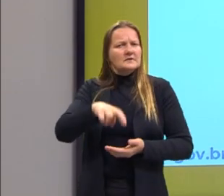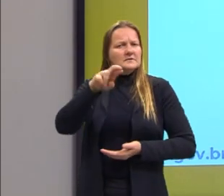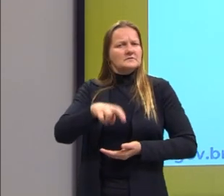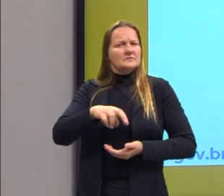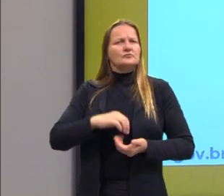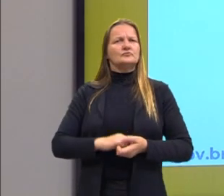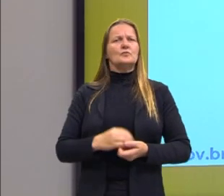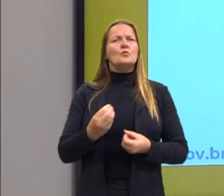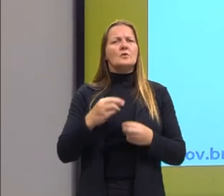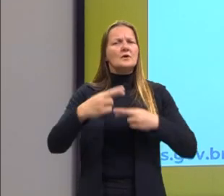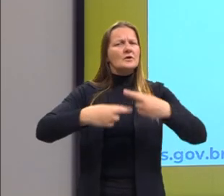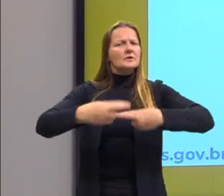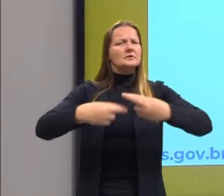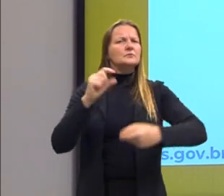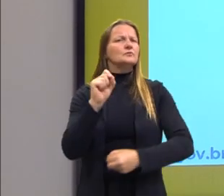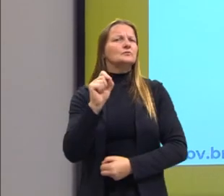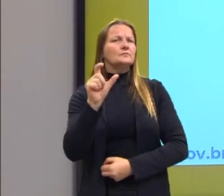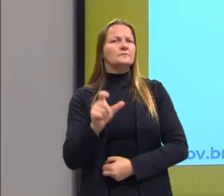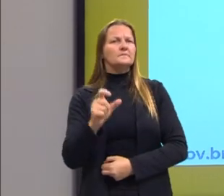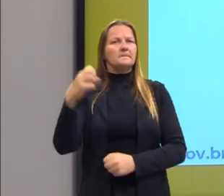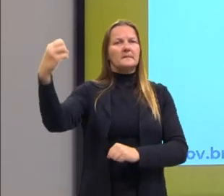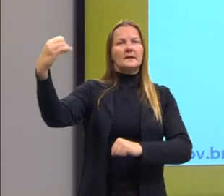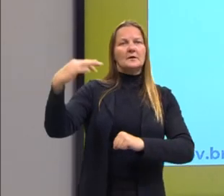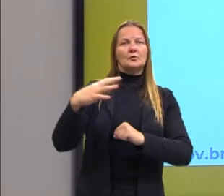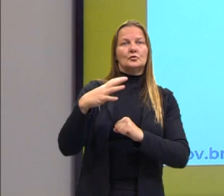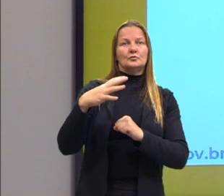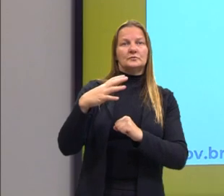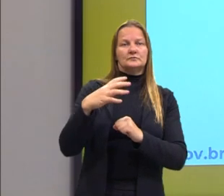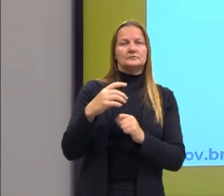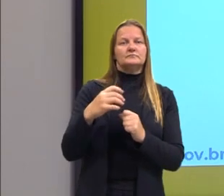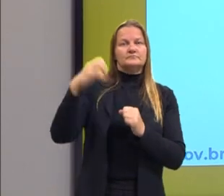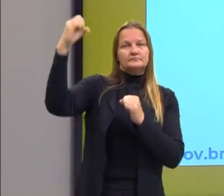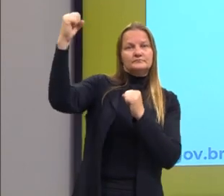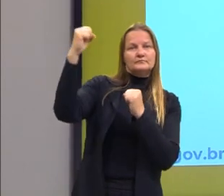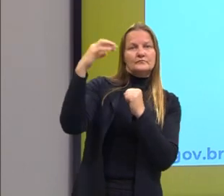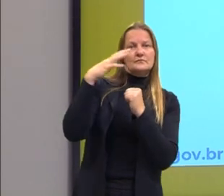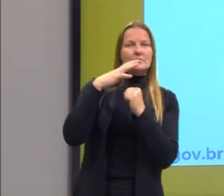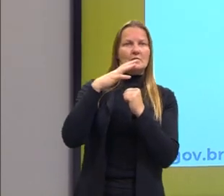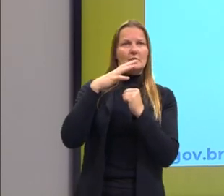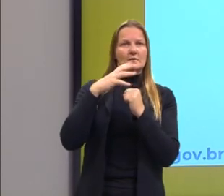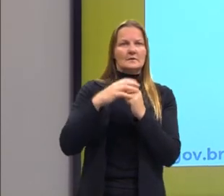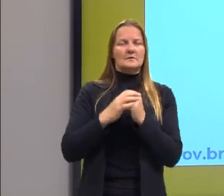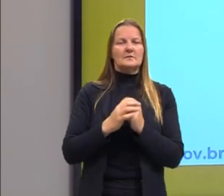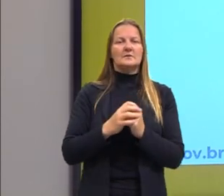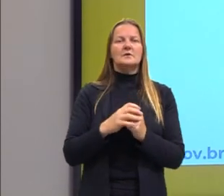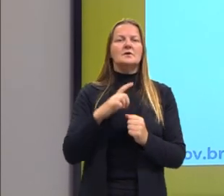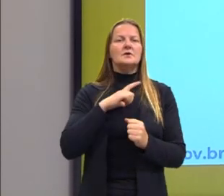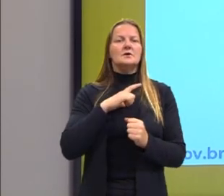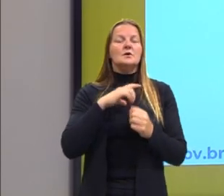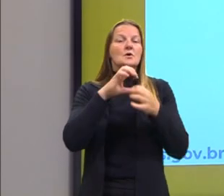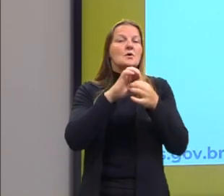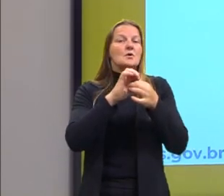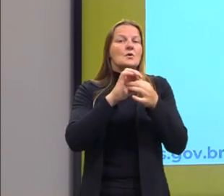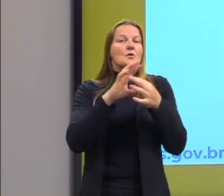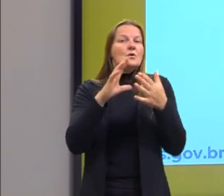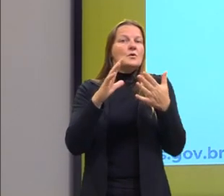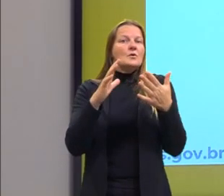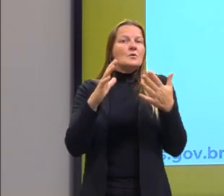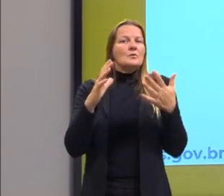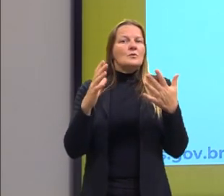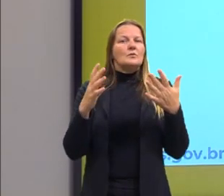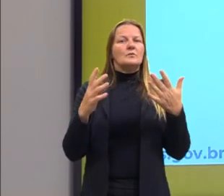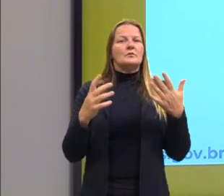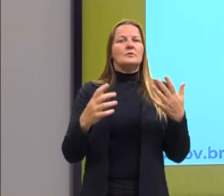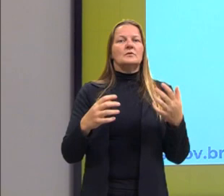O que o renascimento, o que o iluminismo quer? Eles querem se descolar, principalmente, da